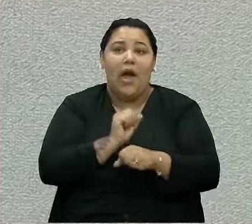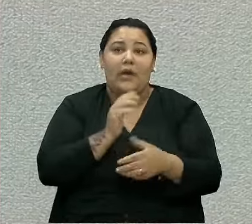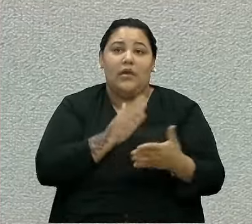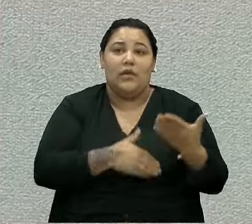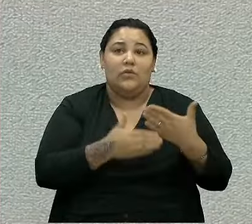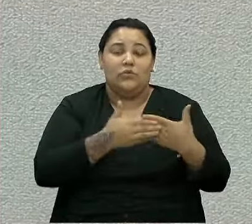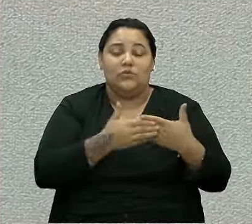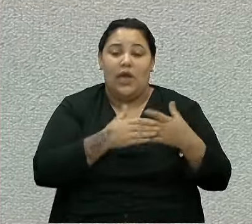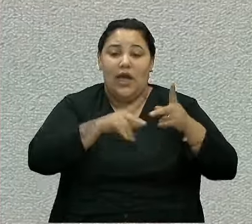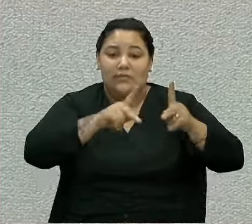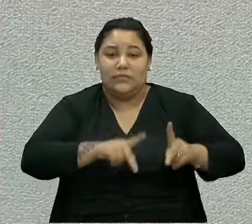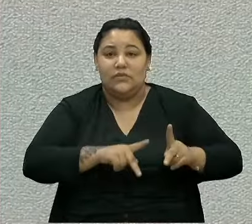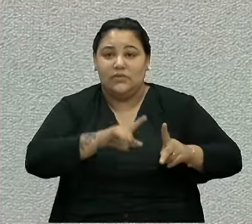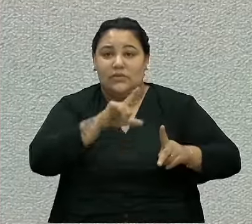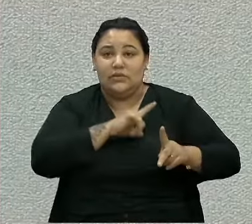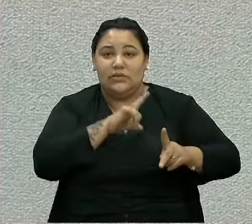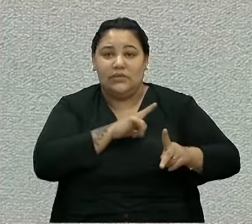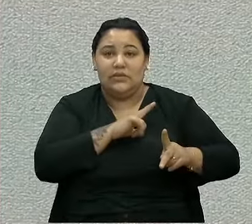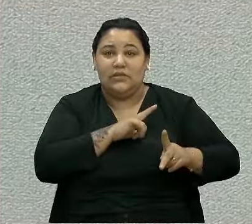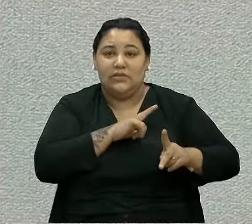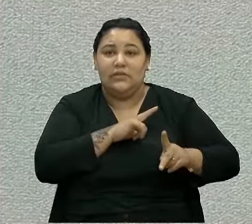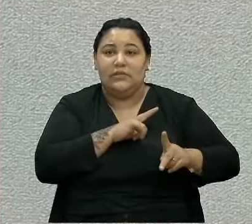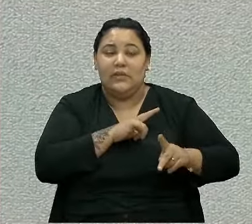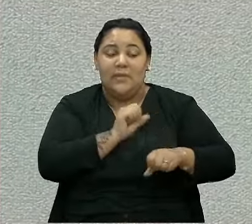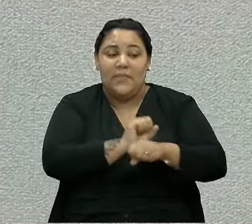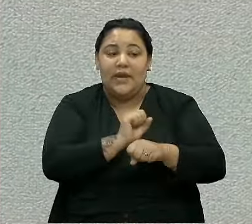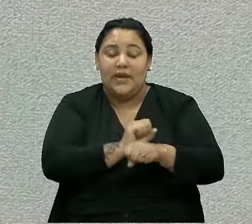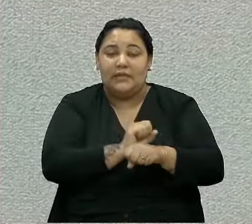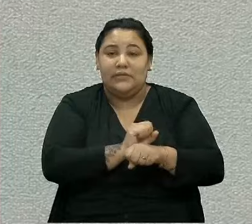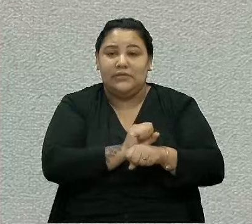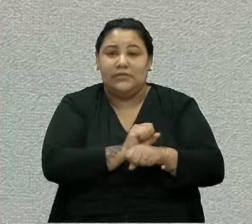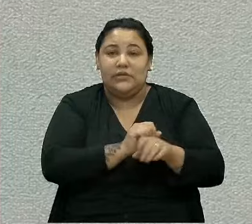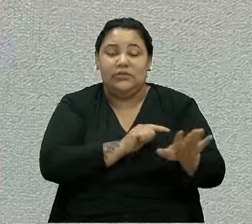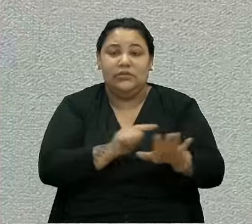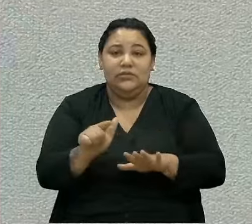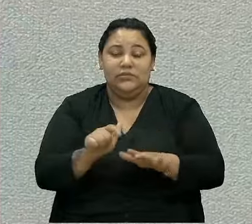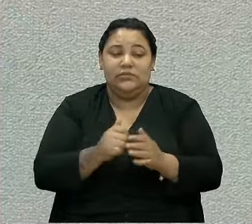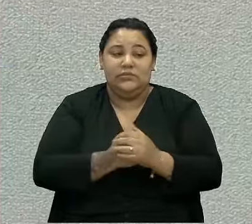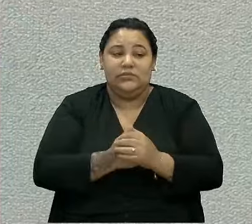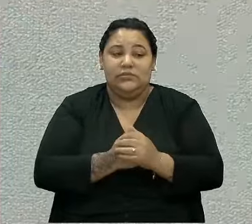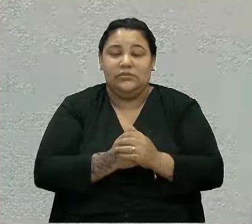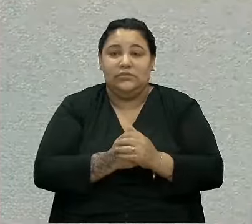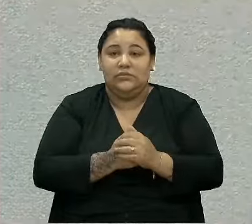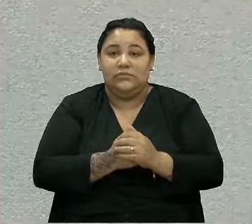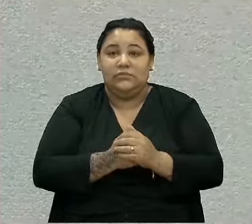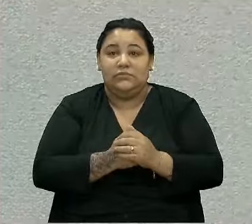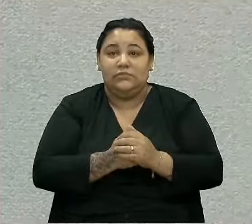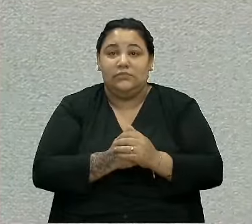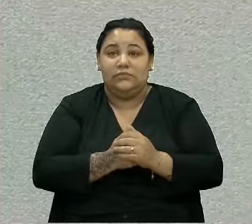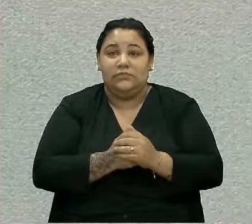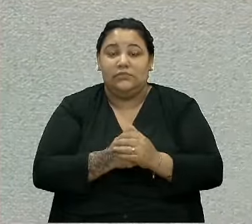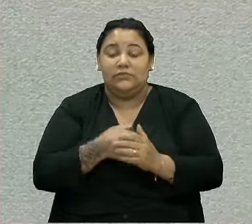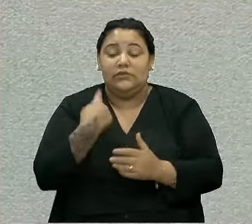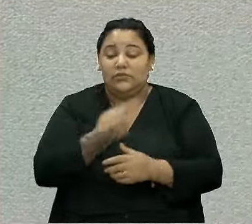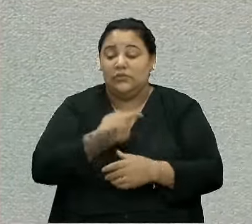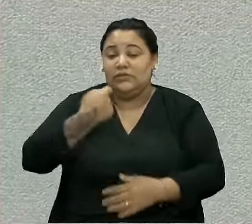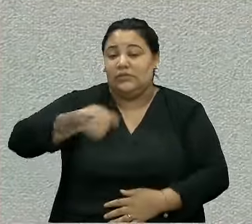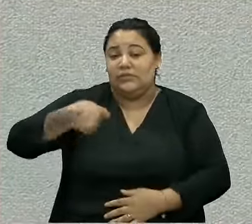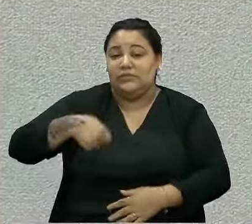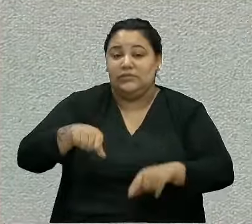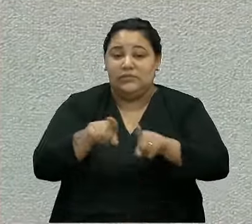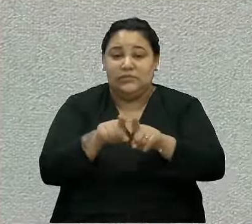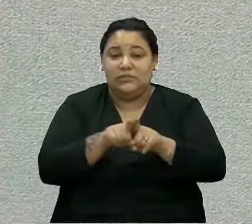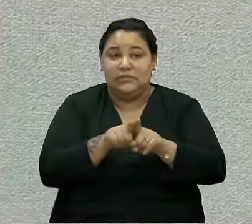as pessoas têm uma, é tipo uma parada no meio da semana ali. Então, a gente precisa também copiar,